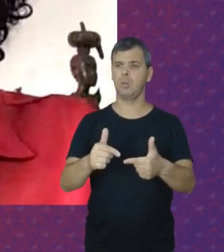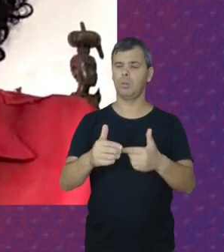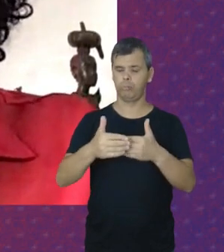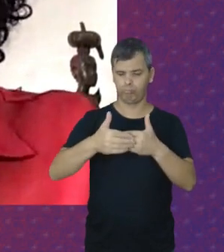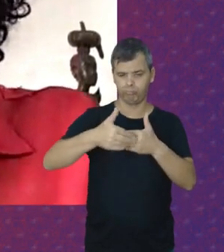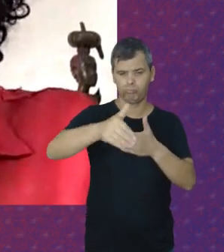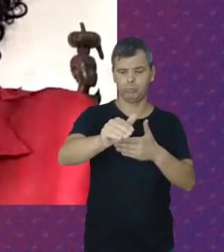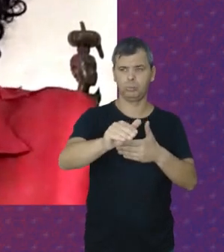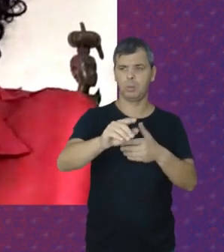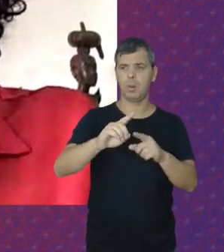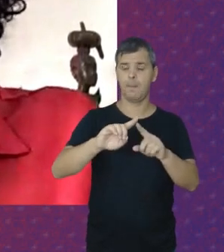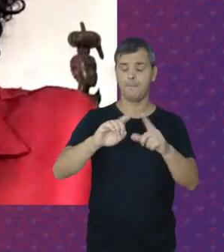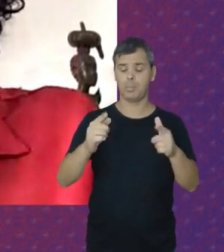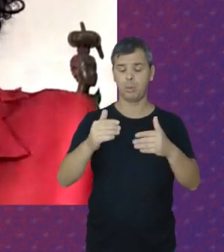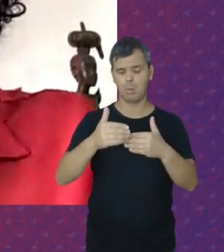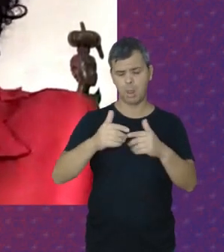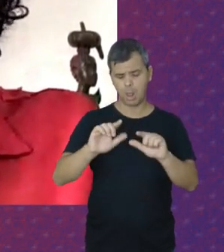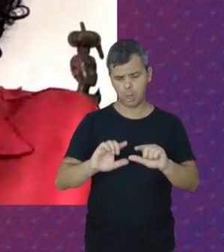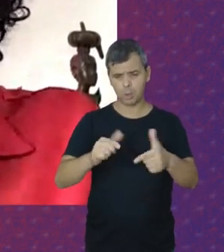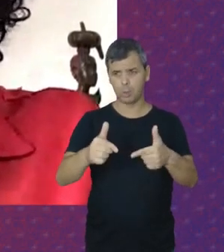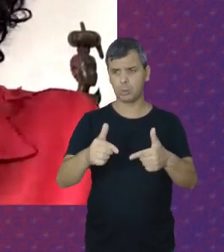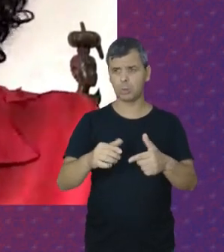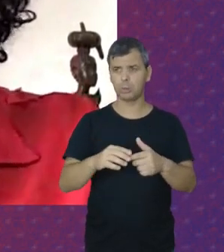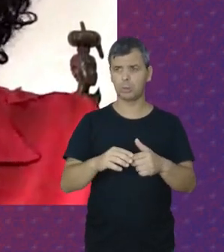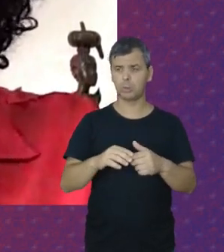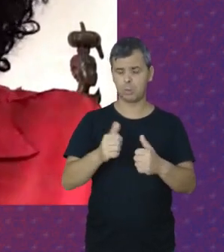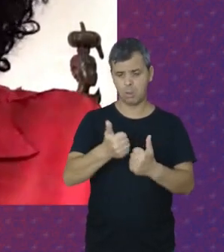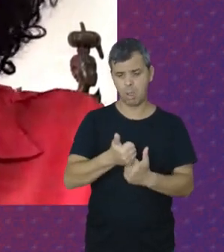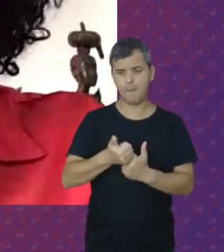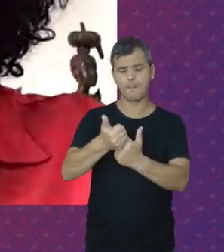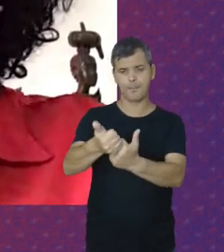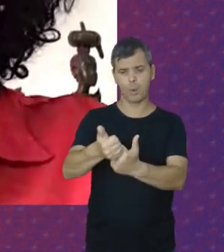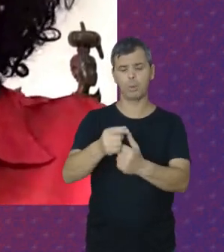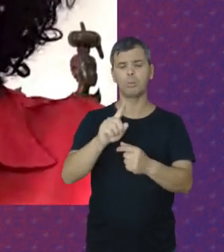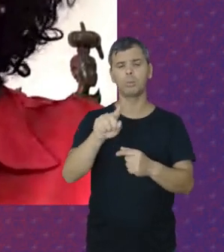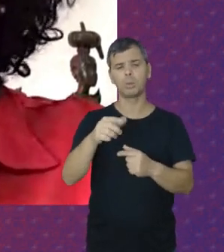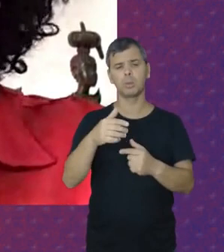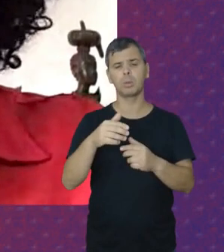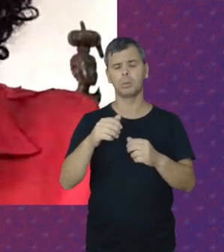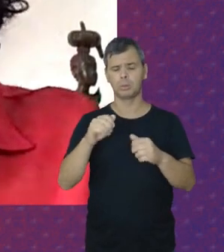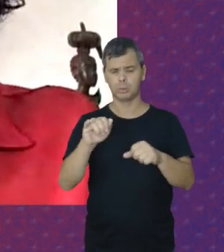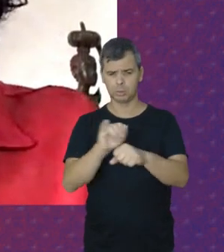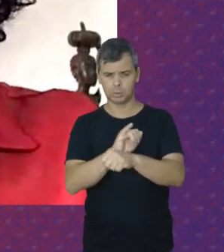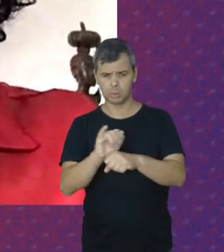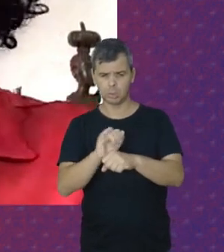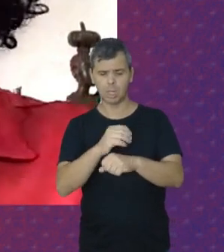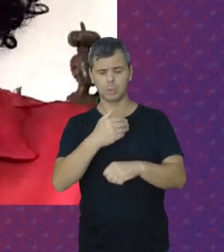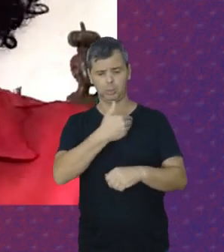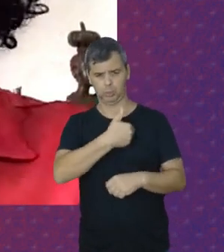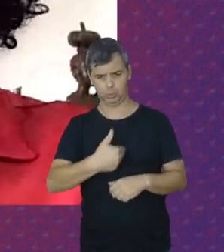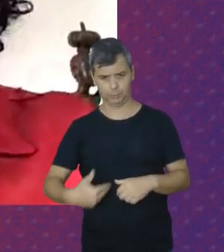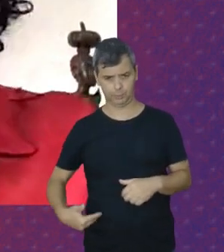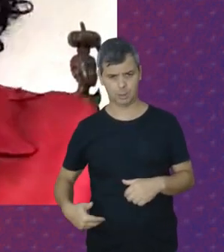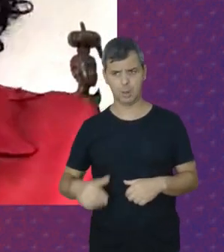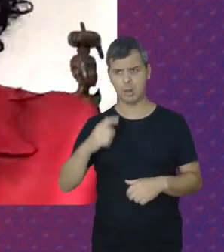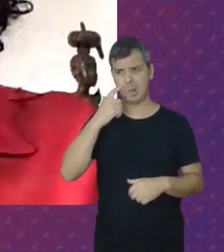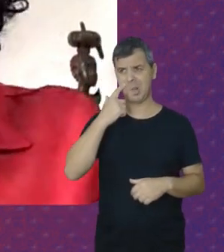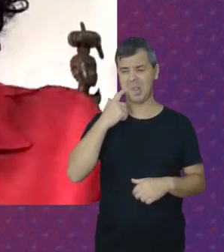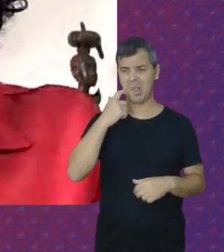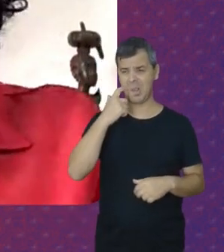Mas é uma luta Que vai encontrar Apoio Apoio Nas ações Governamentais